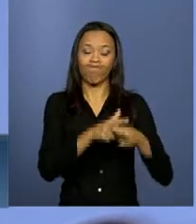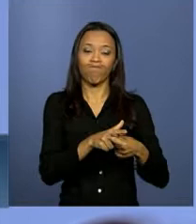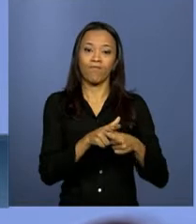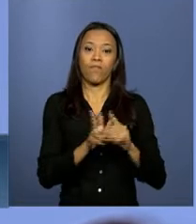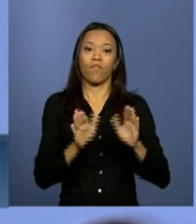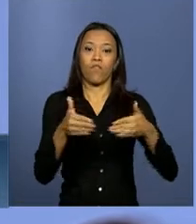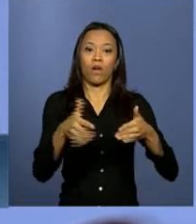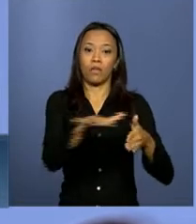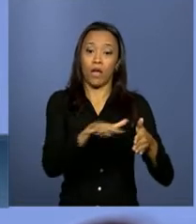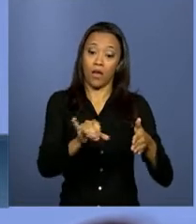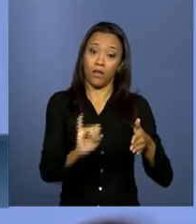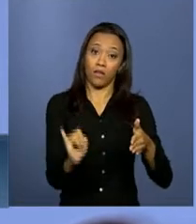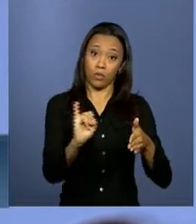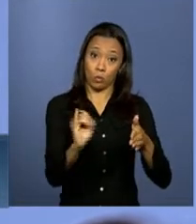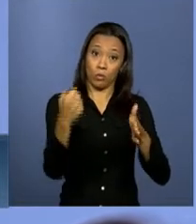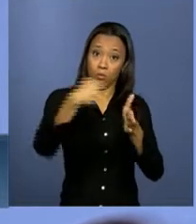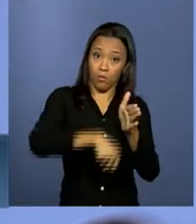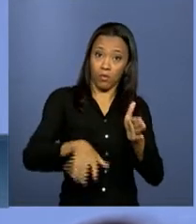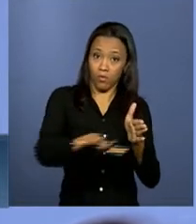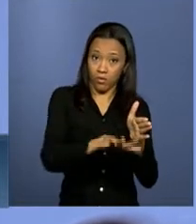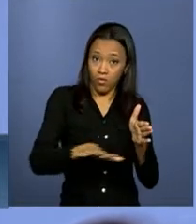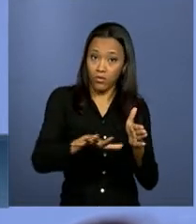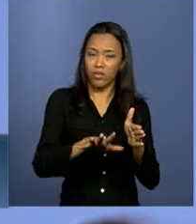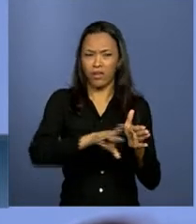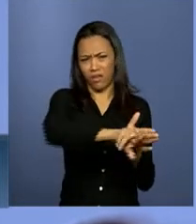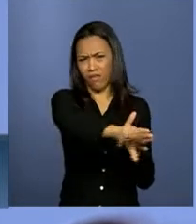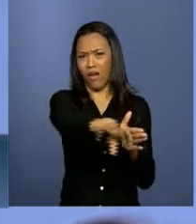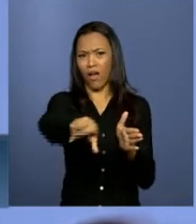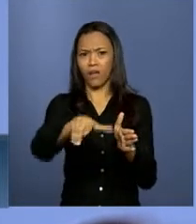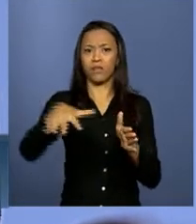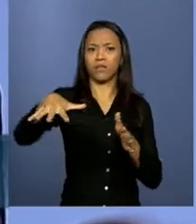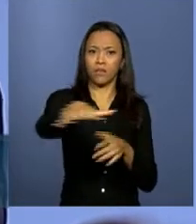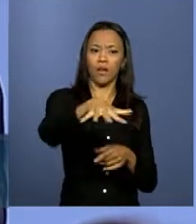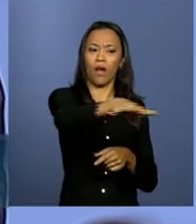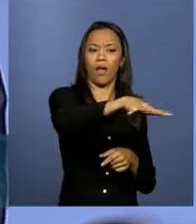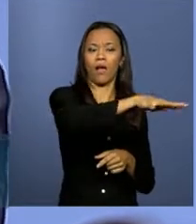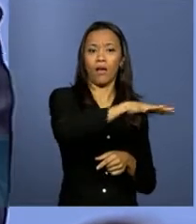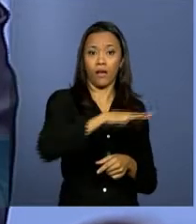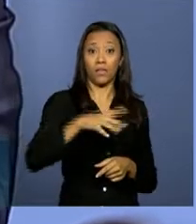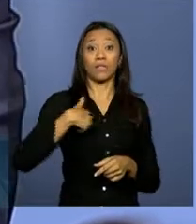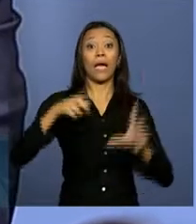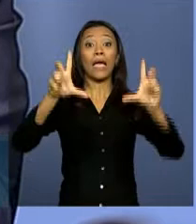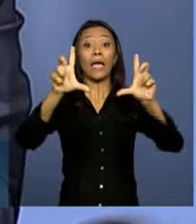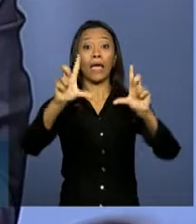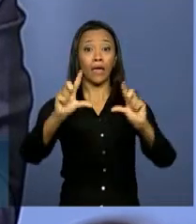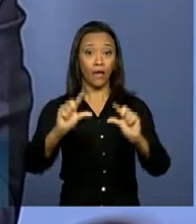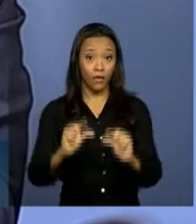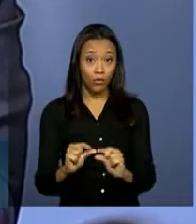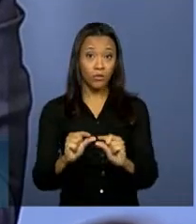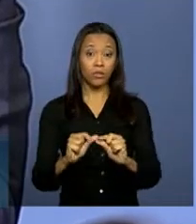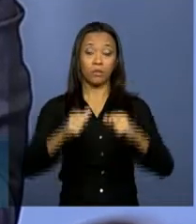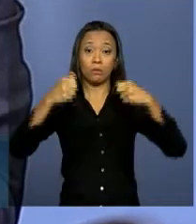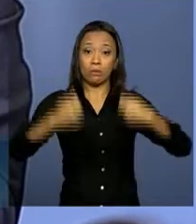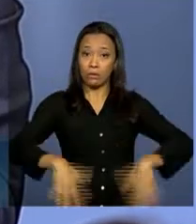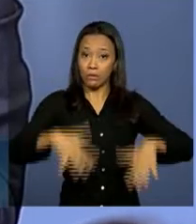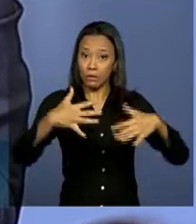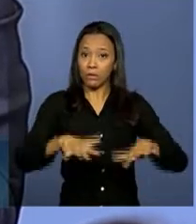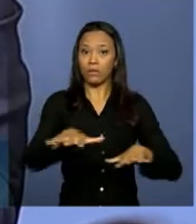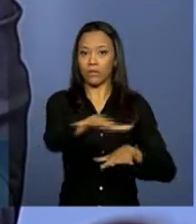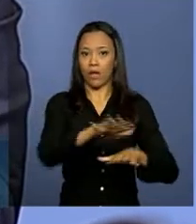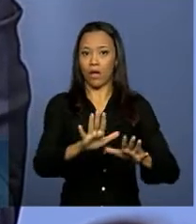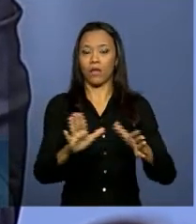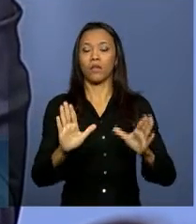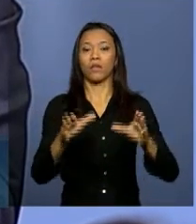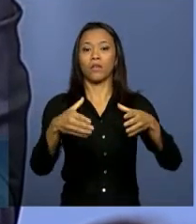setores, estão se promovendo ajustes para reduzir o custo fiscal de alguns instrumentos. E,